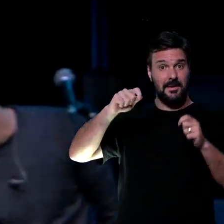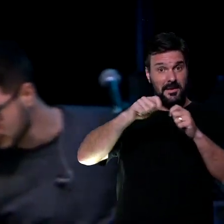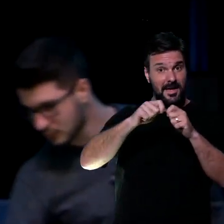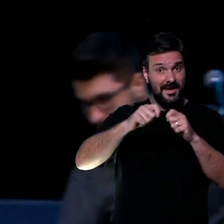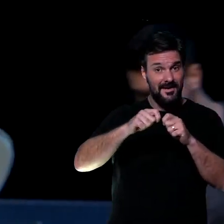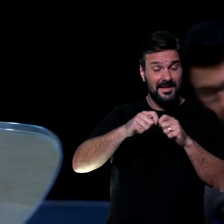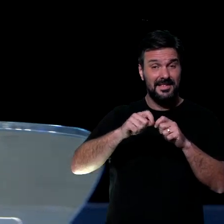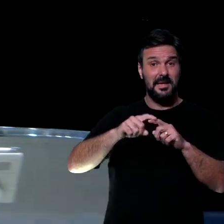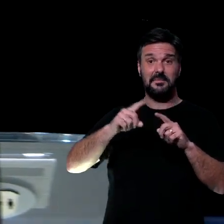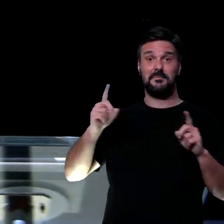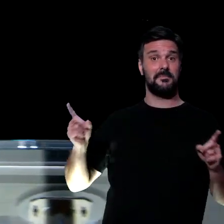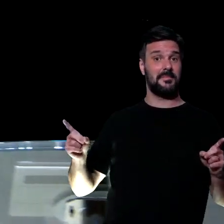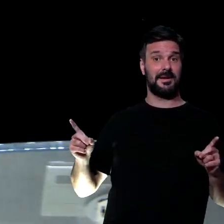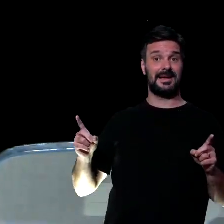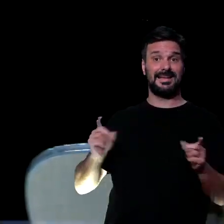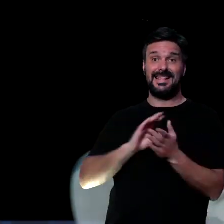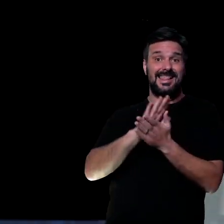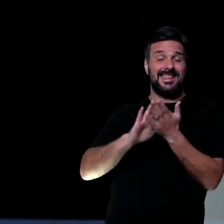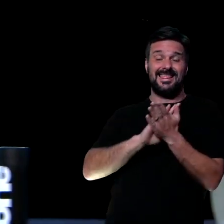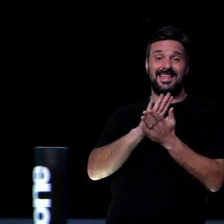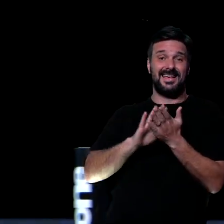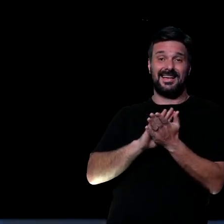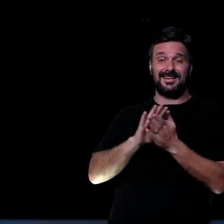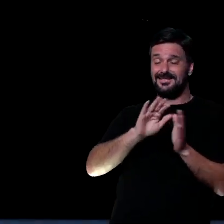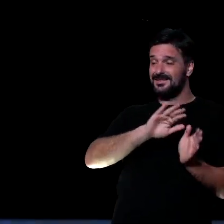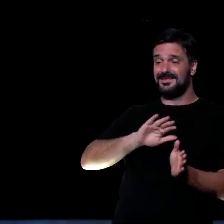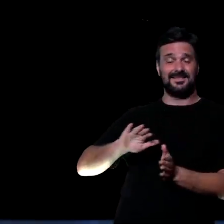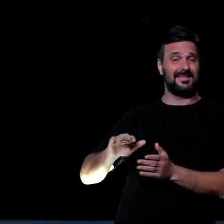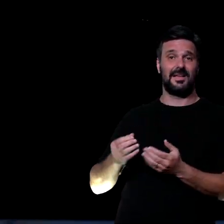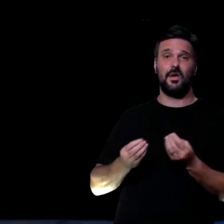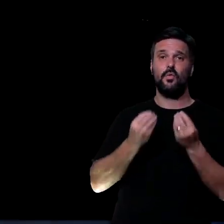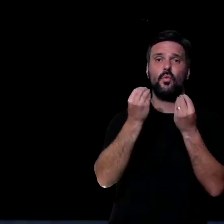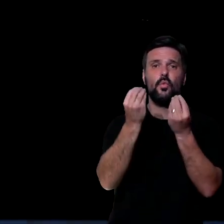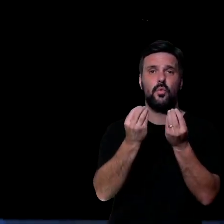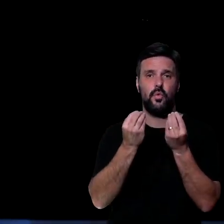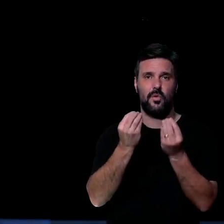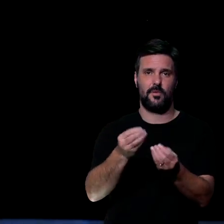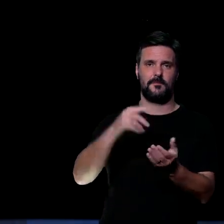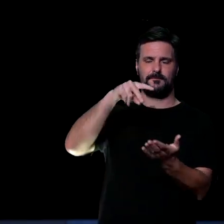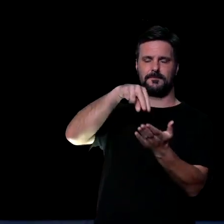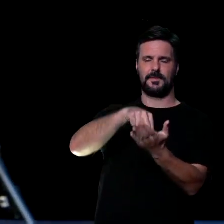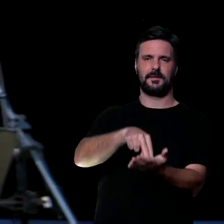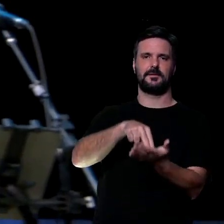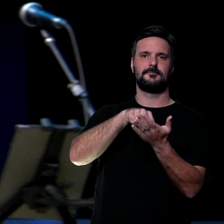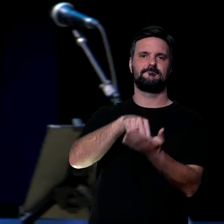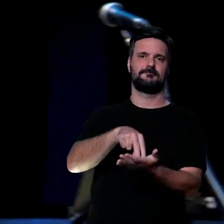mudar a vida de ninguém, não vai impactar a tua vida, vai impactar ninguém, você não vai ser inabalável, pelo contrário,